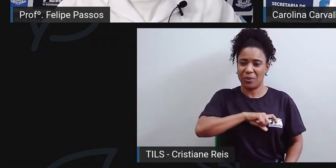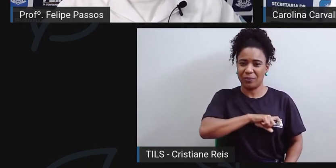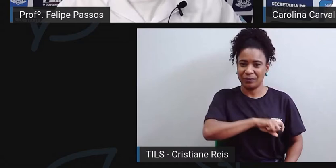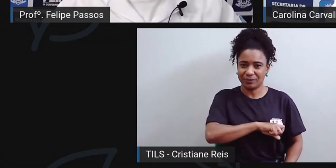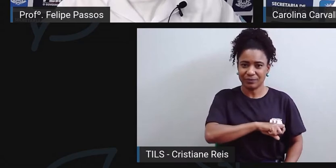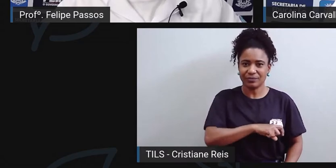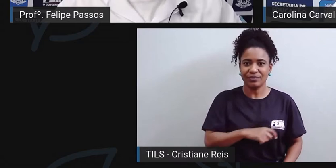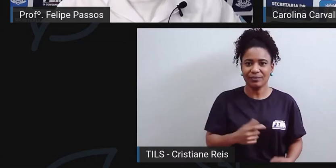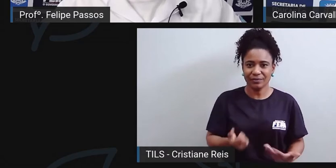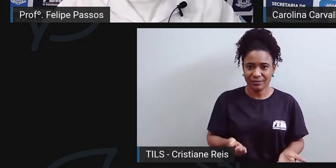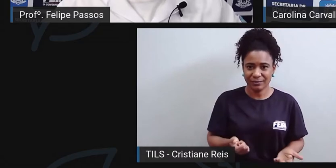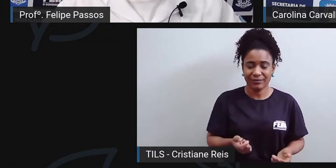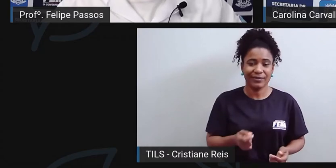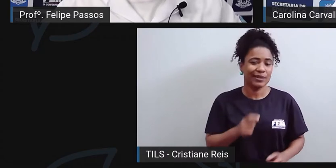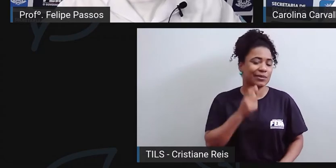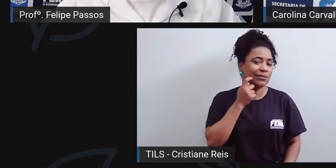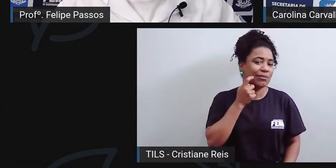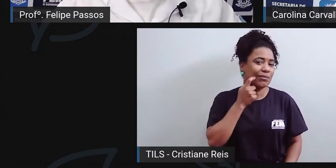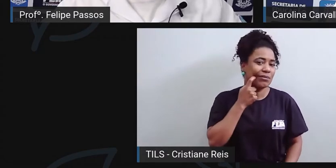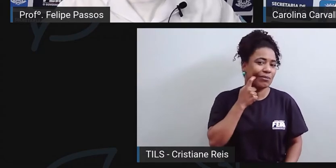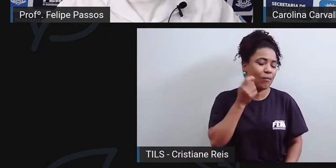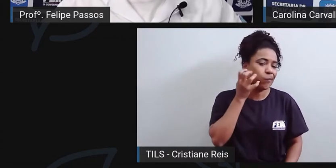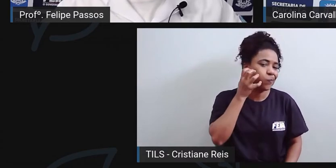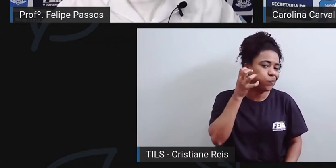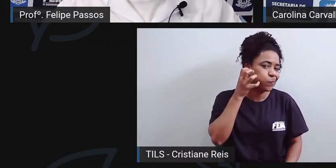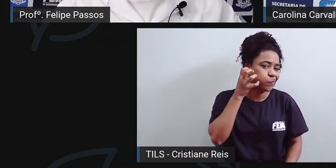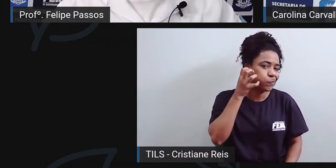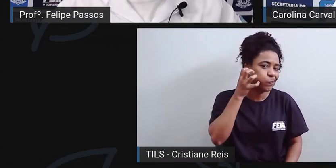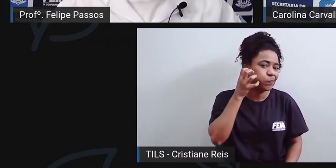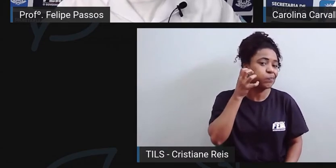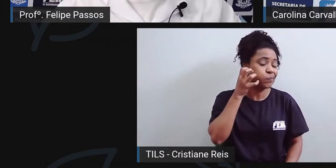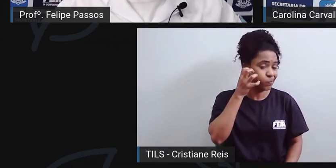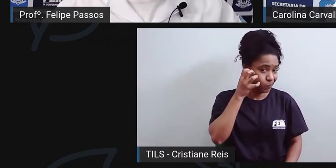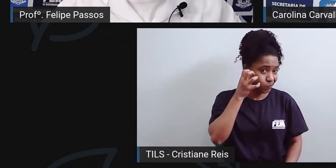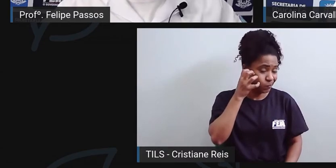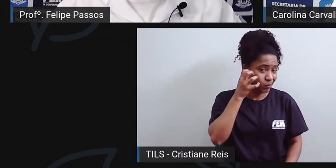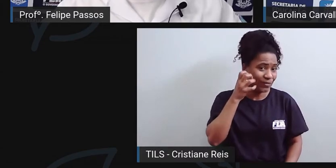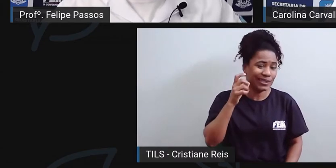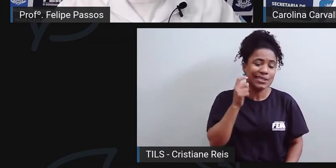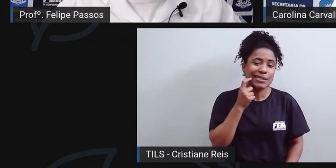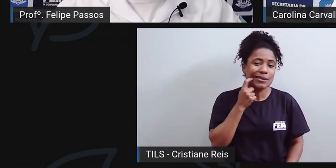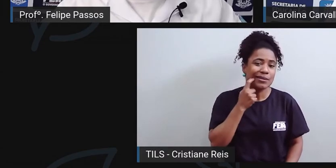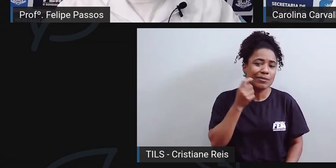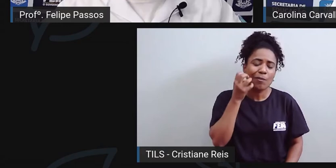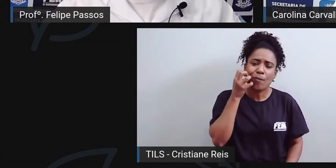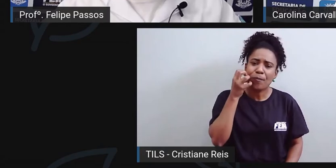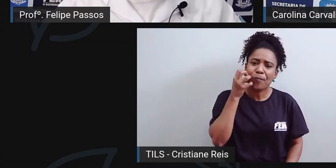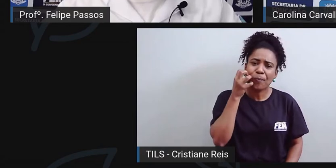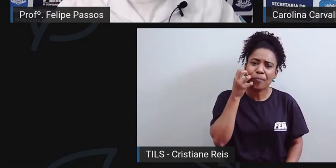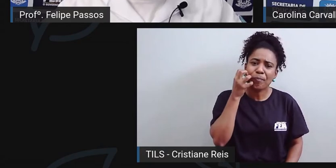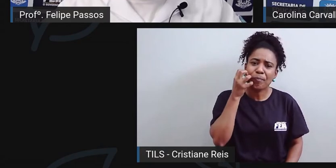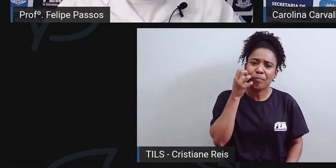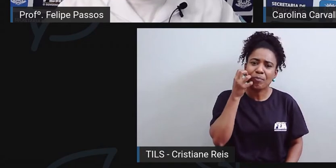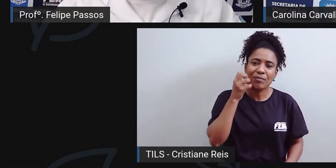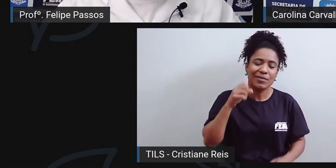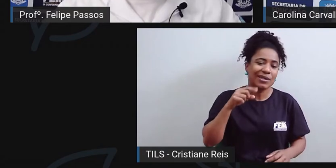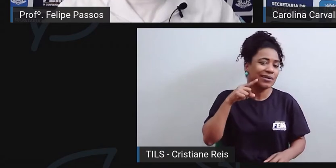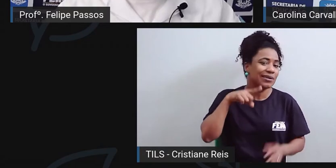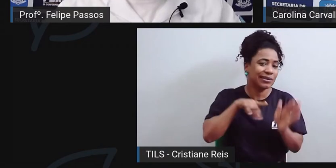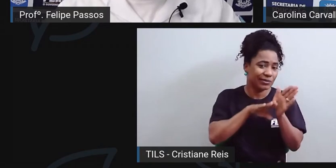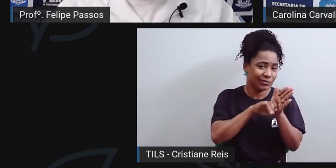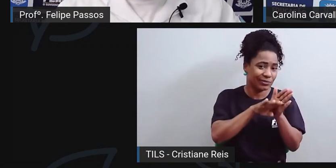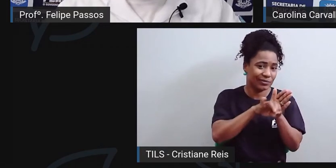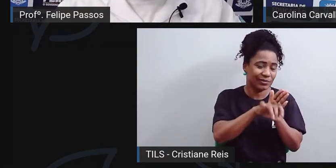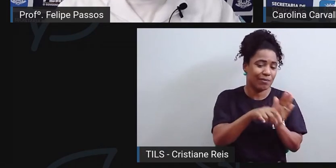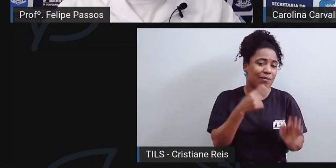estavam com um abscesso dentário, que é uma infecção localizada na raiz do dente, que essas bactérias migraram